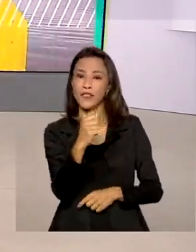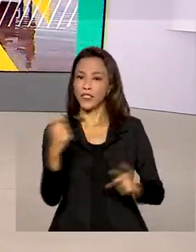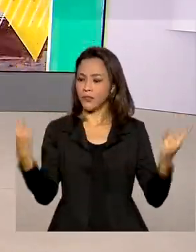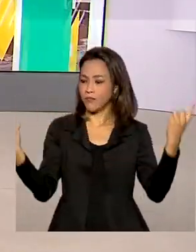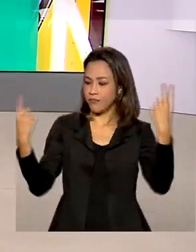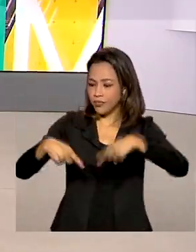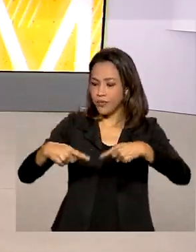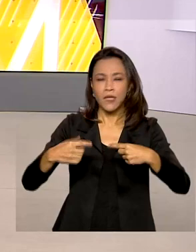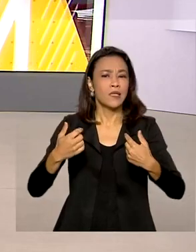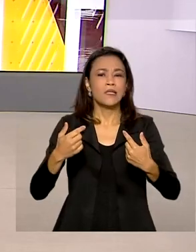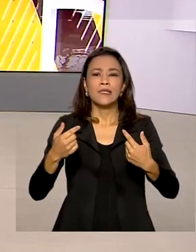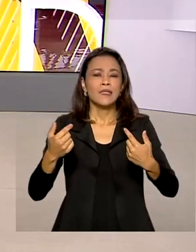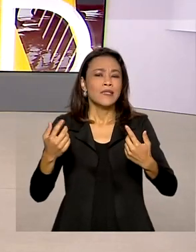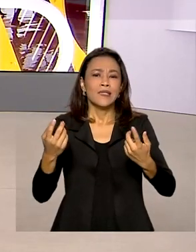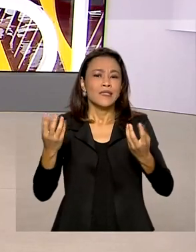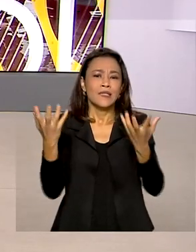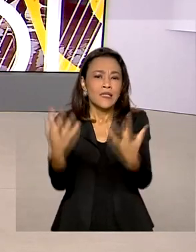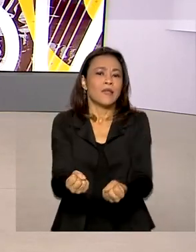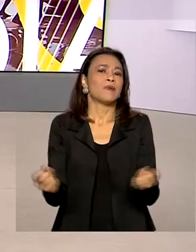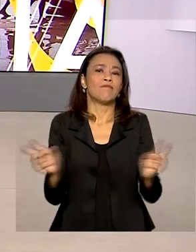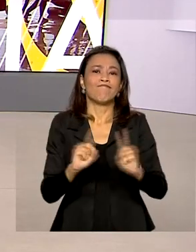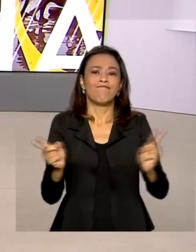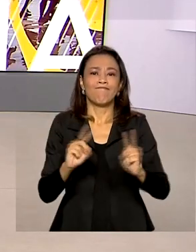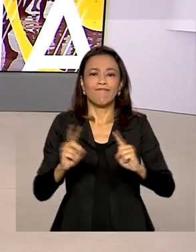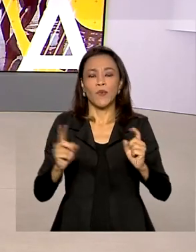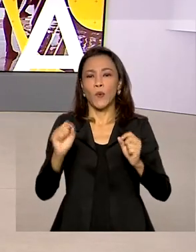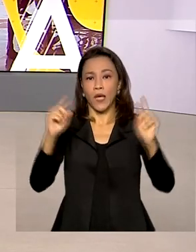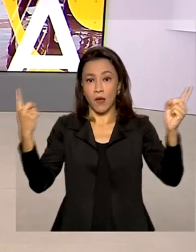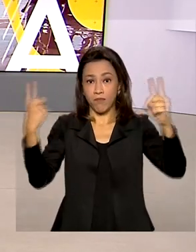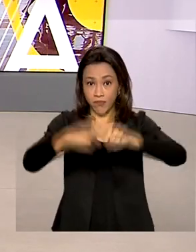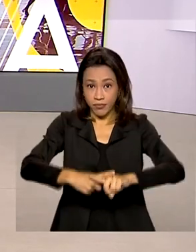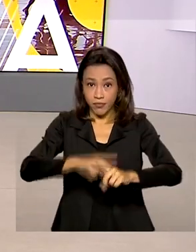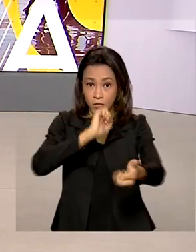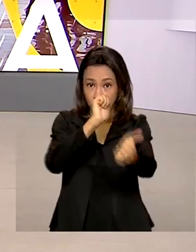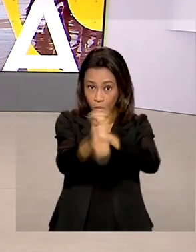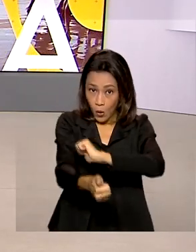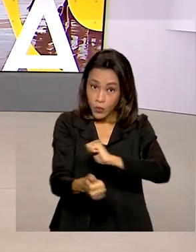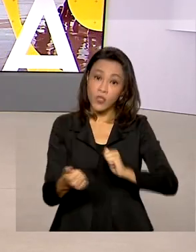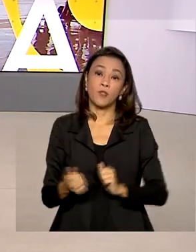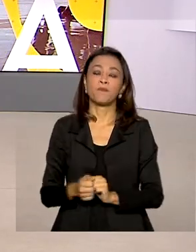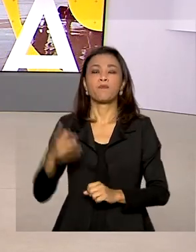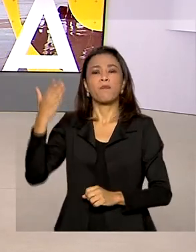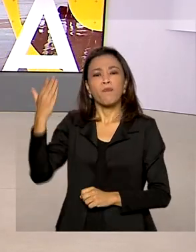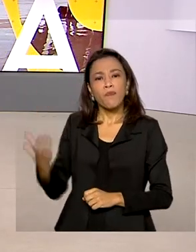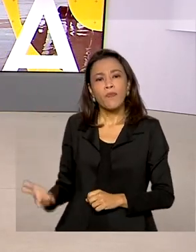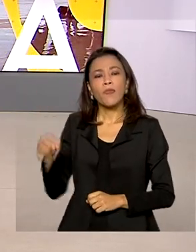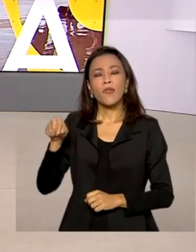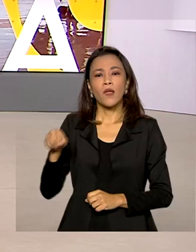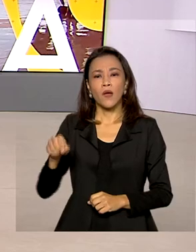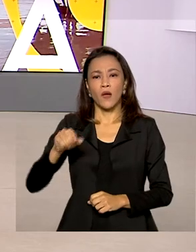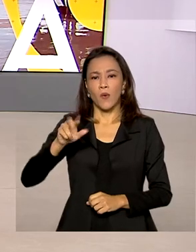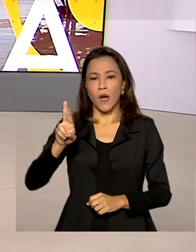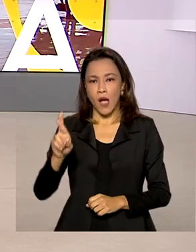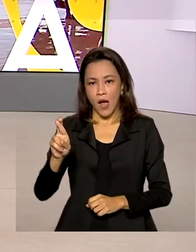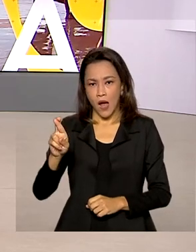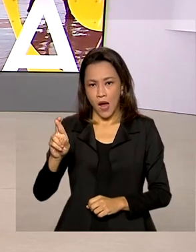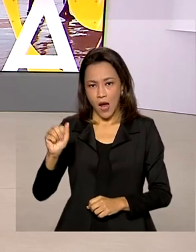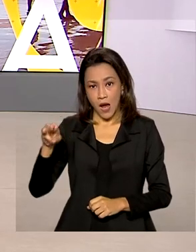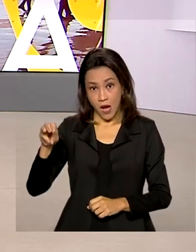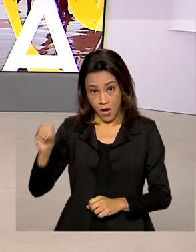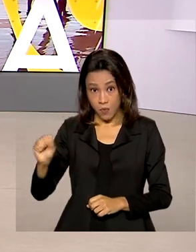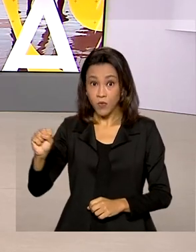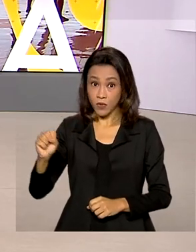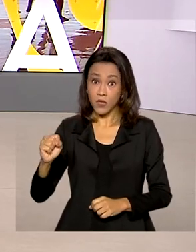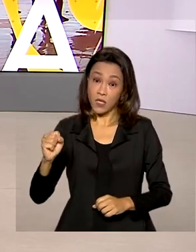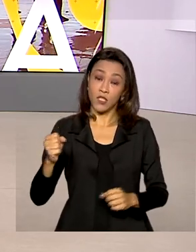condições de sediar a Copa América, o ministro da Casa Civil, Luiz Eduardo Ramos, falou sobre a possibilidade da realização